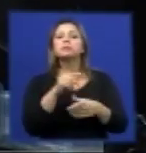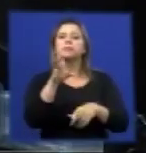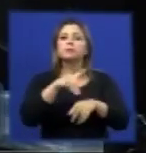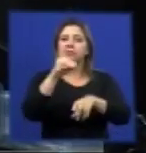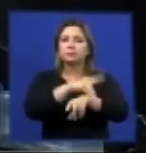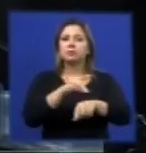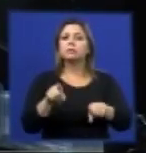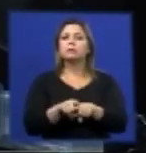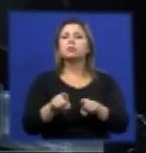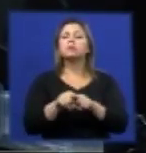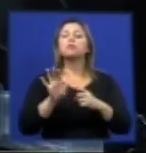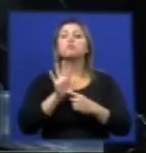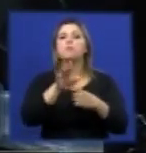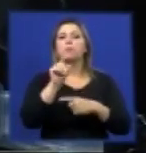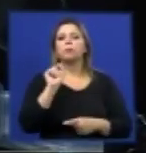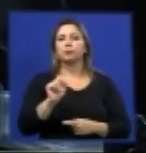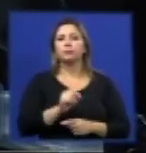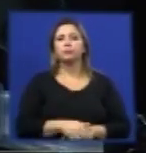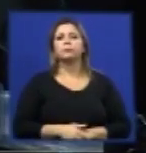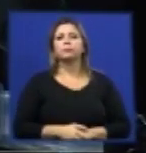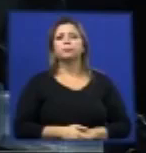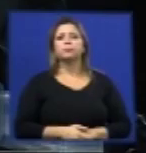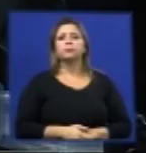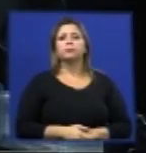mostra nessa lâmina é que